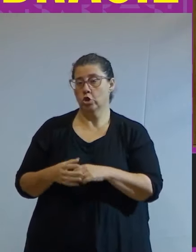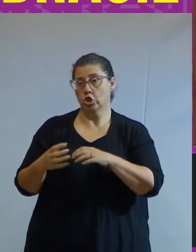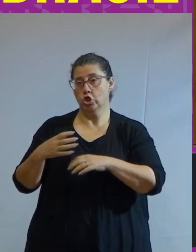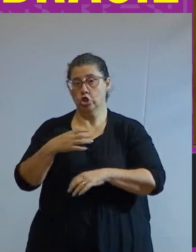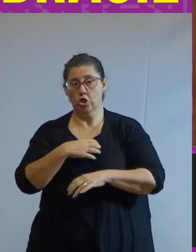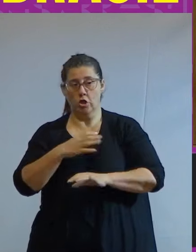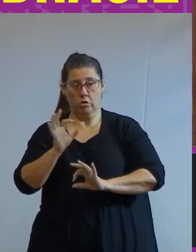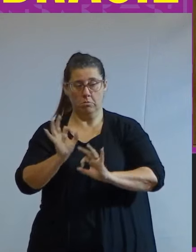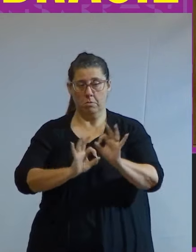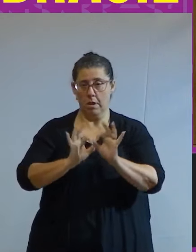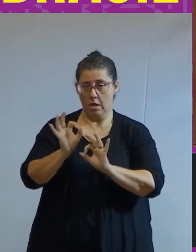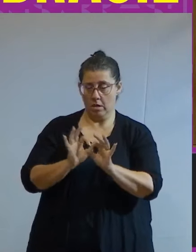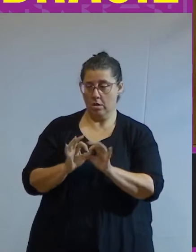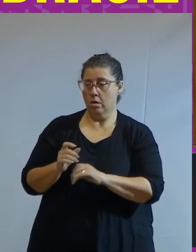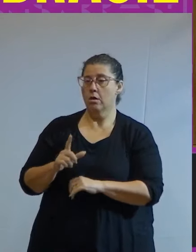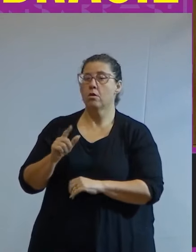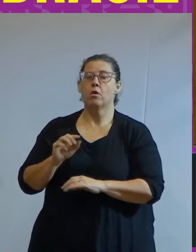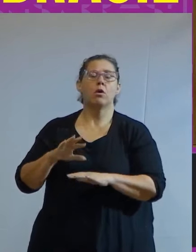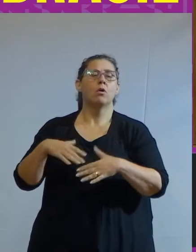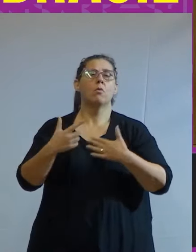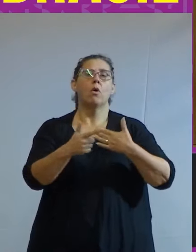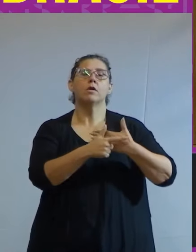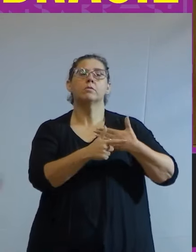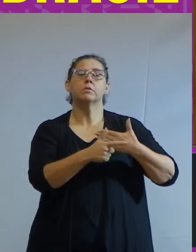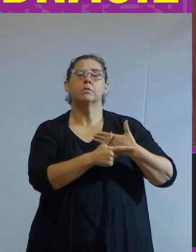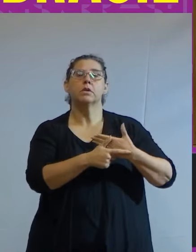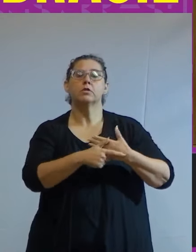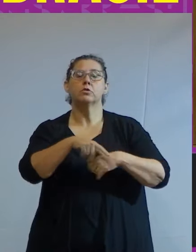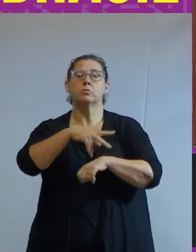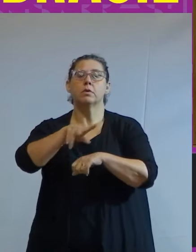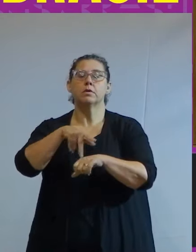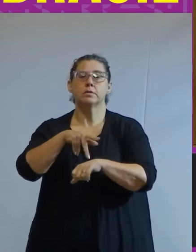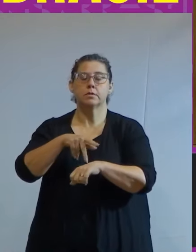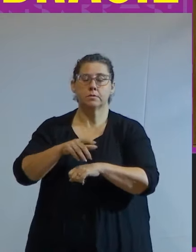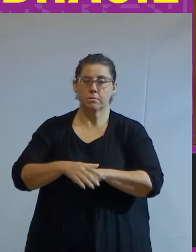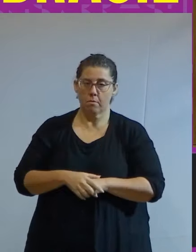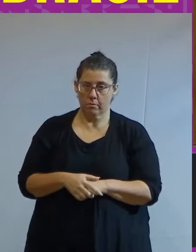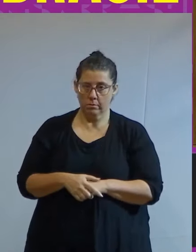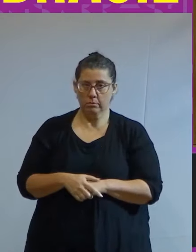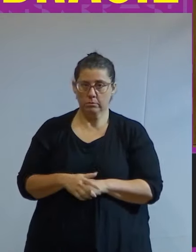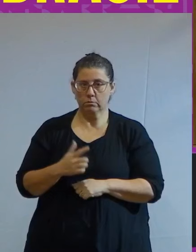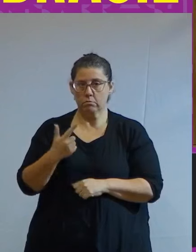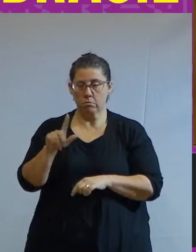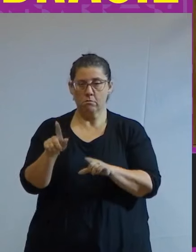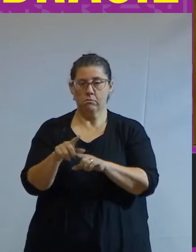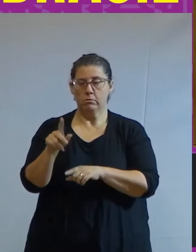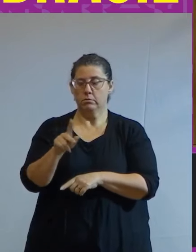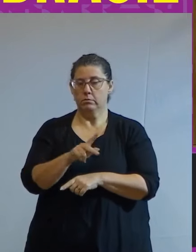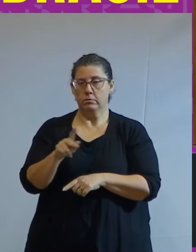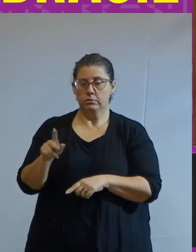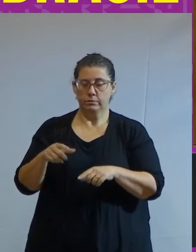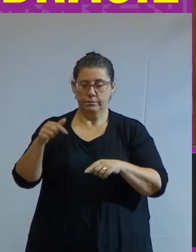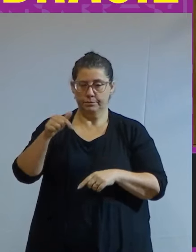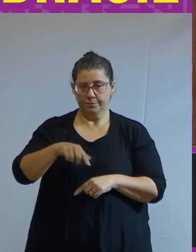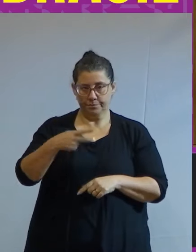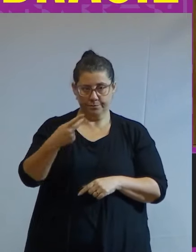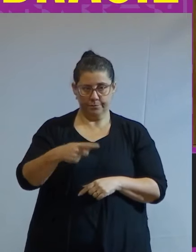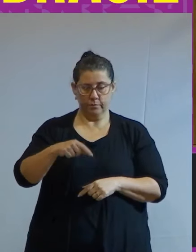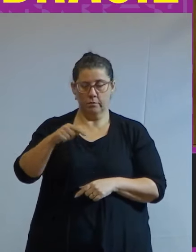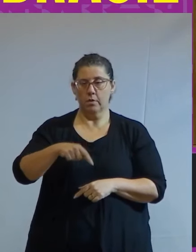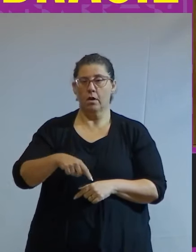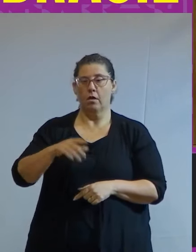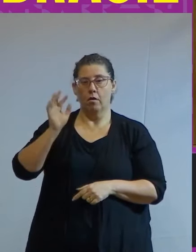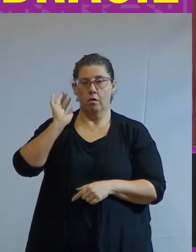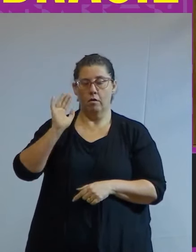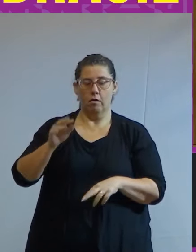de produção capitalista que papel cabe ao Estado? Segundo outro iminente professor desta universidade o